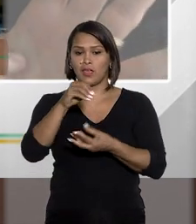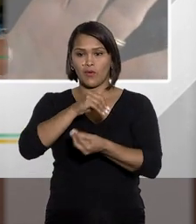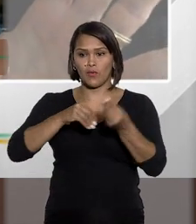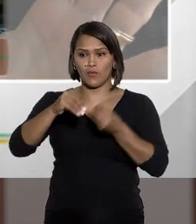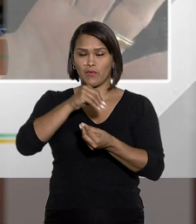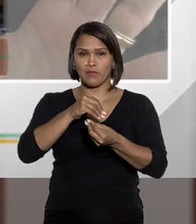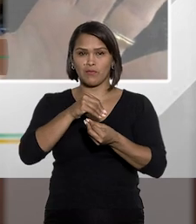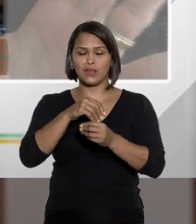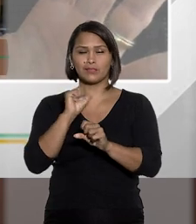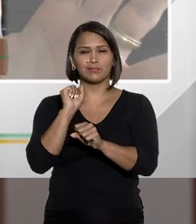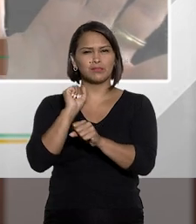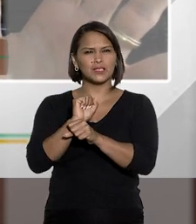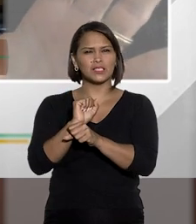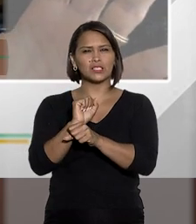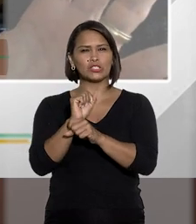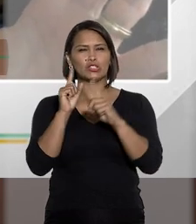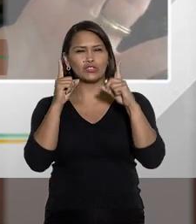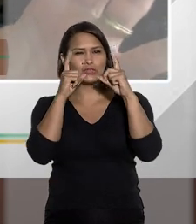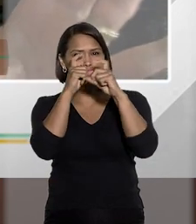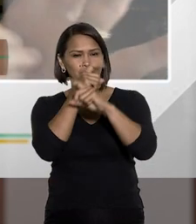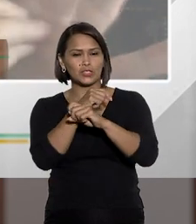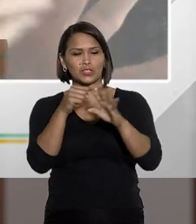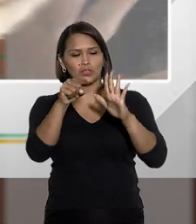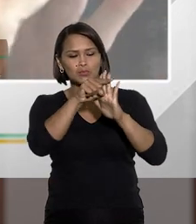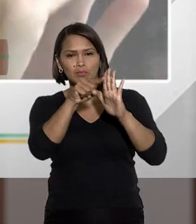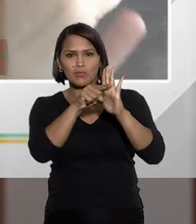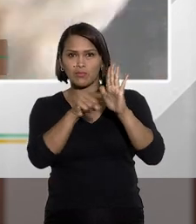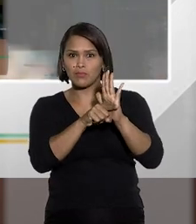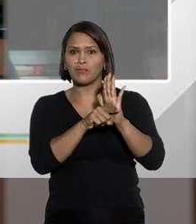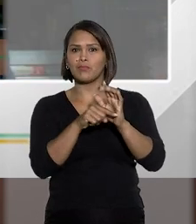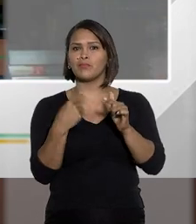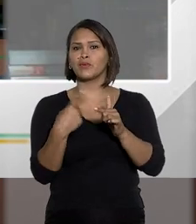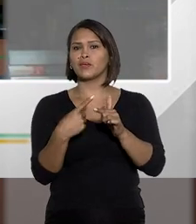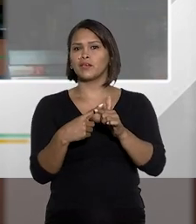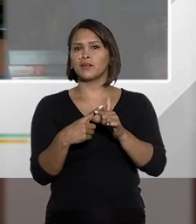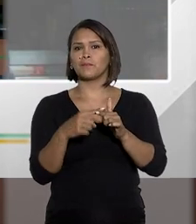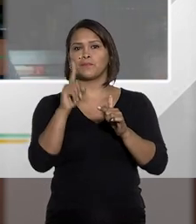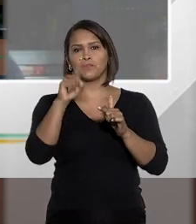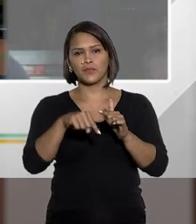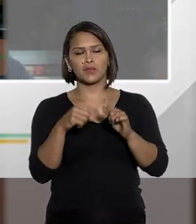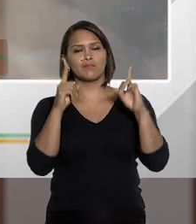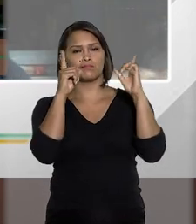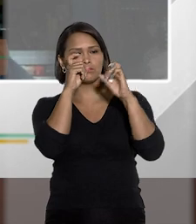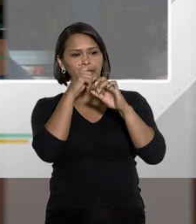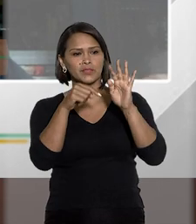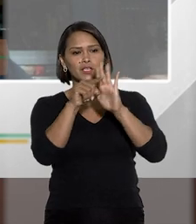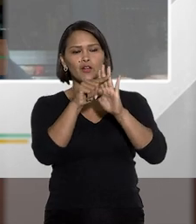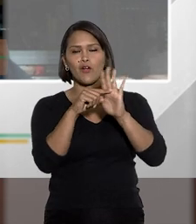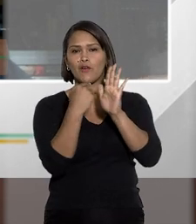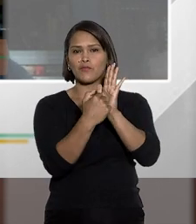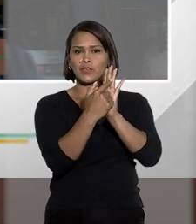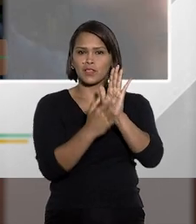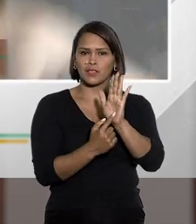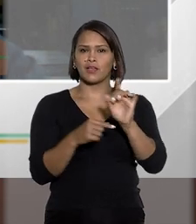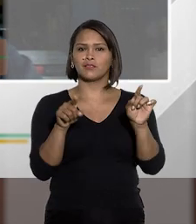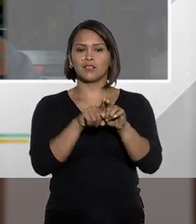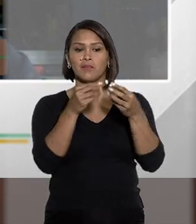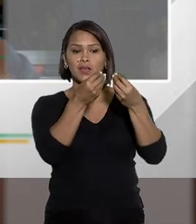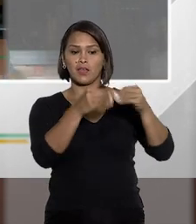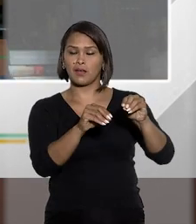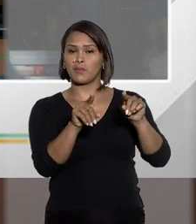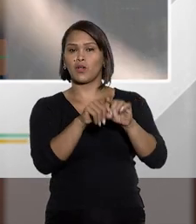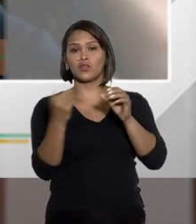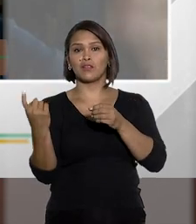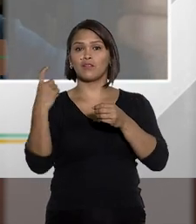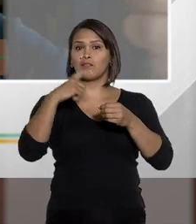tem um efeito parasita, tem um efeito carrafato em cada um dos dispositivos. O dispositivo que foi vetado e o veto